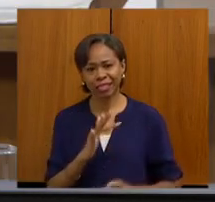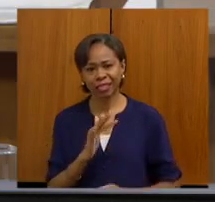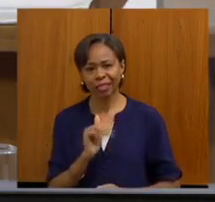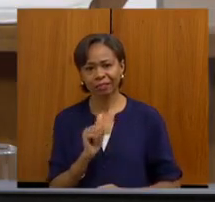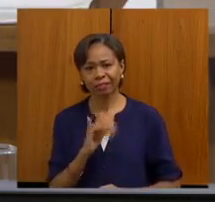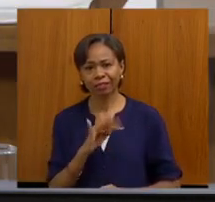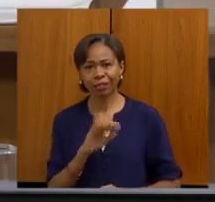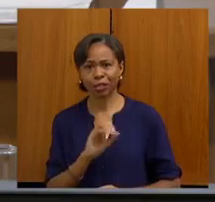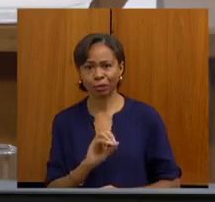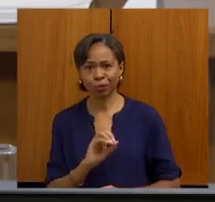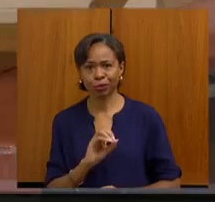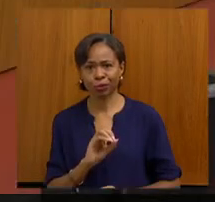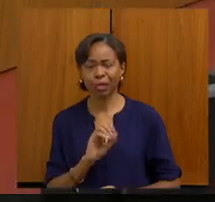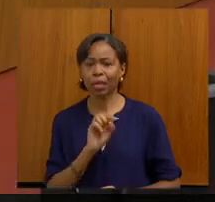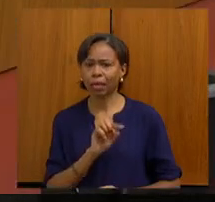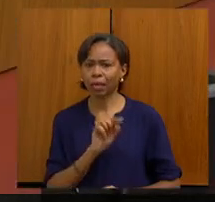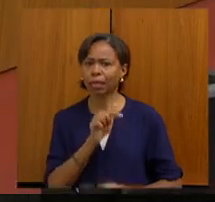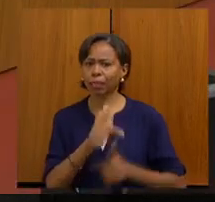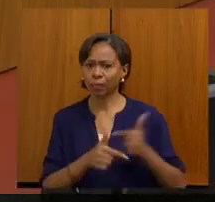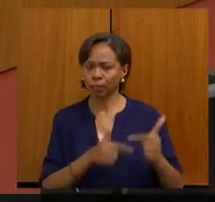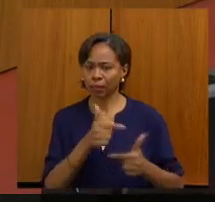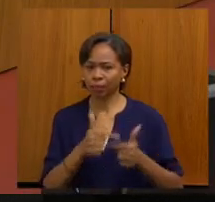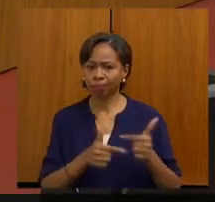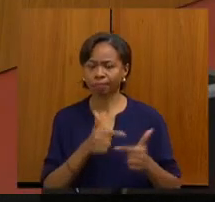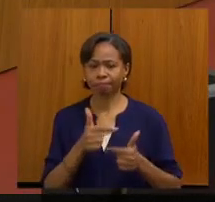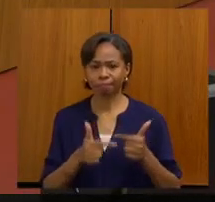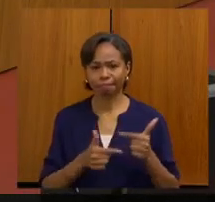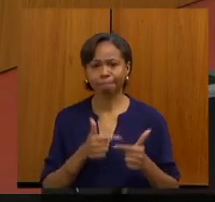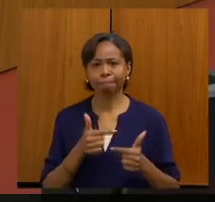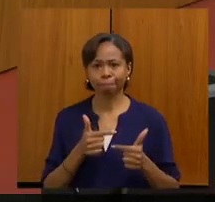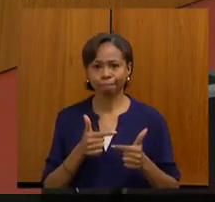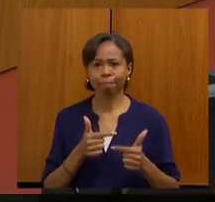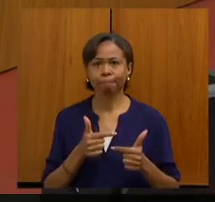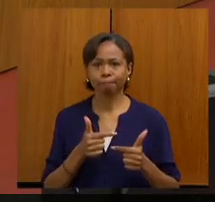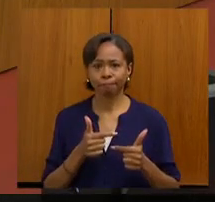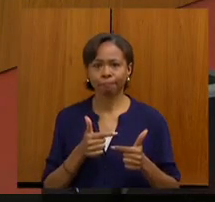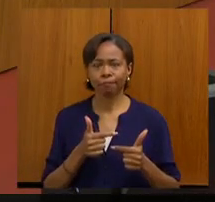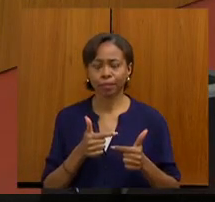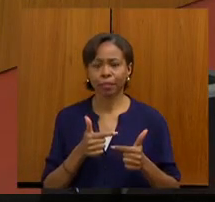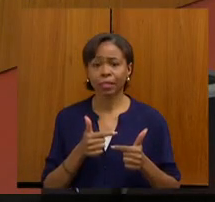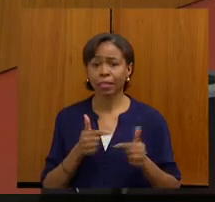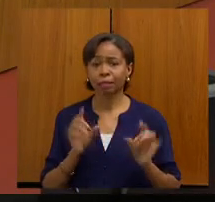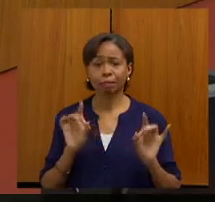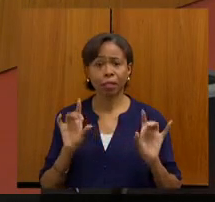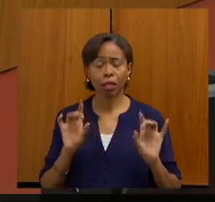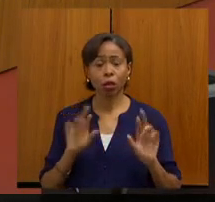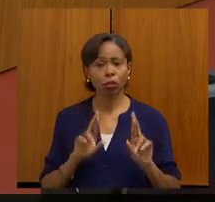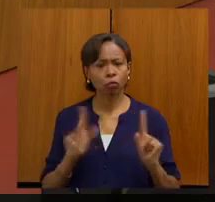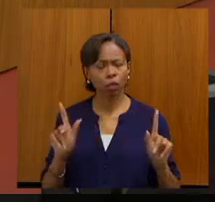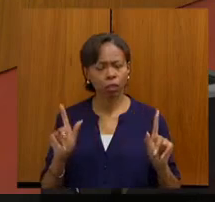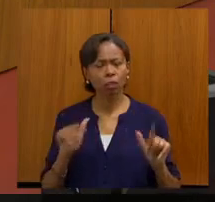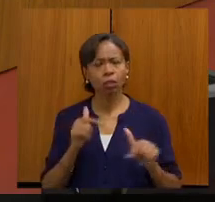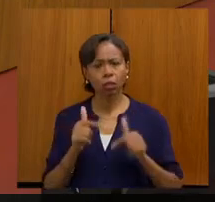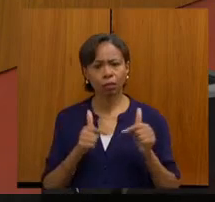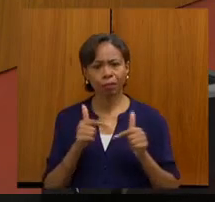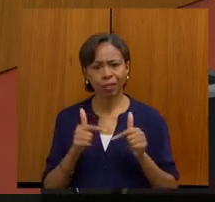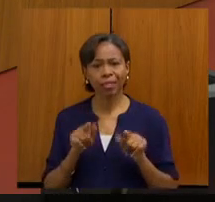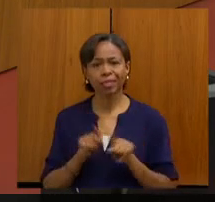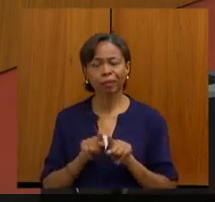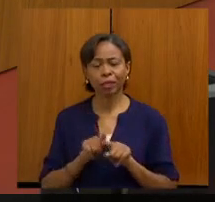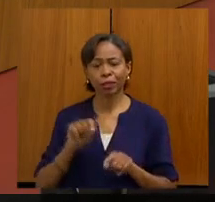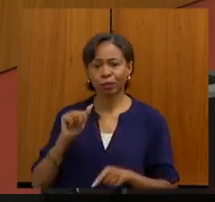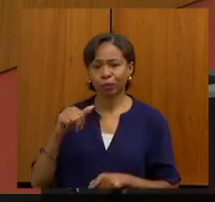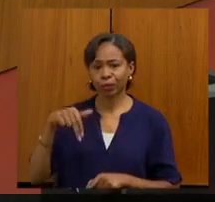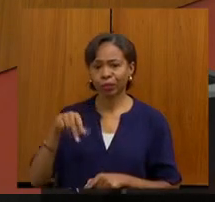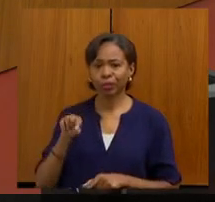que tem feito um trabalho de destaque diferenciado, cumprimentar o André também em nome dele,